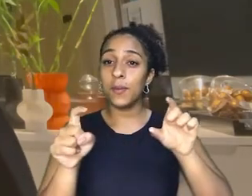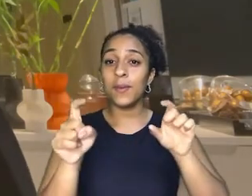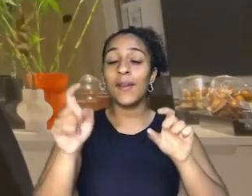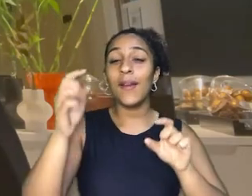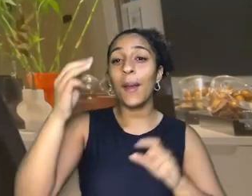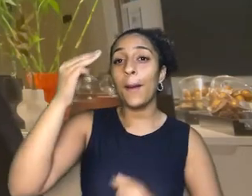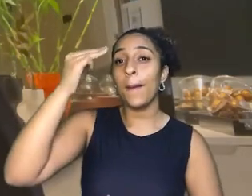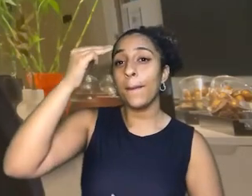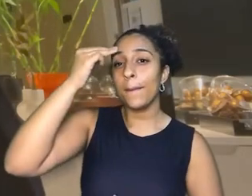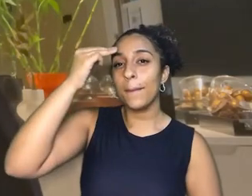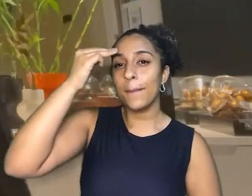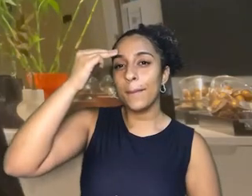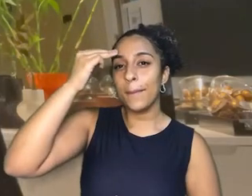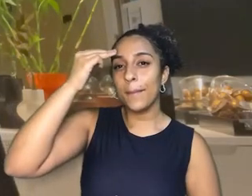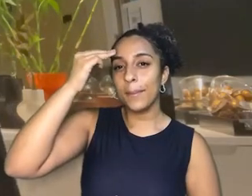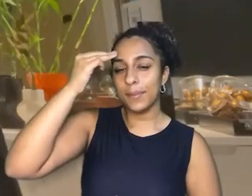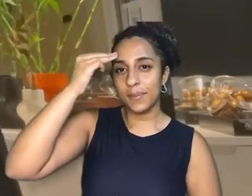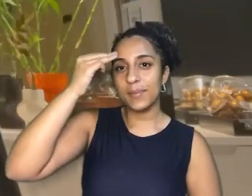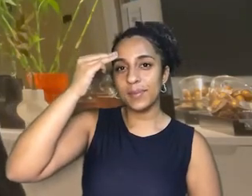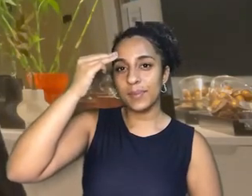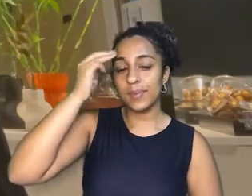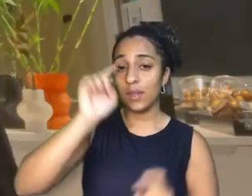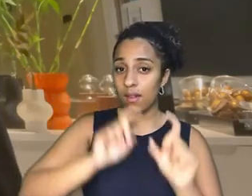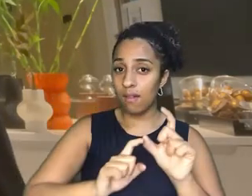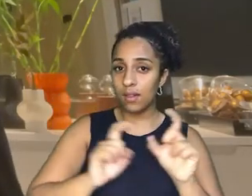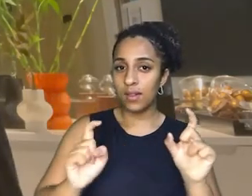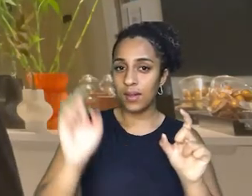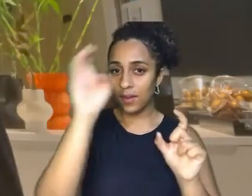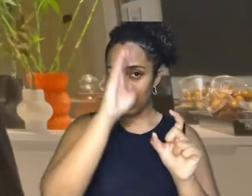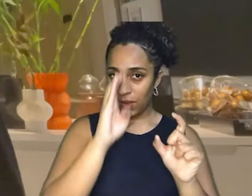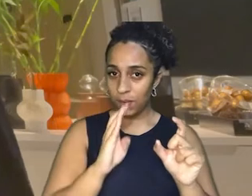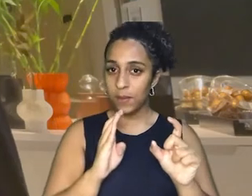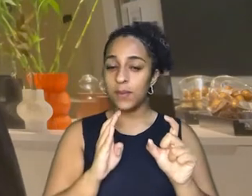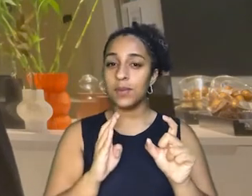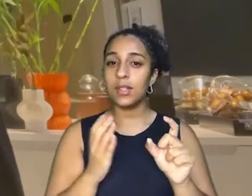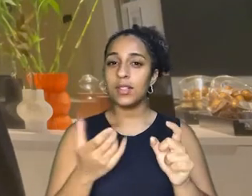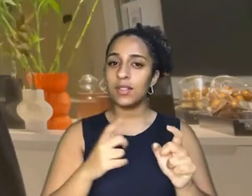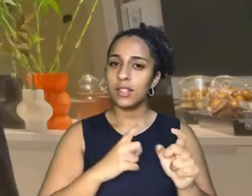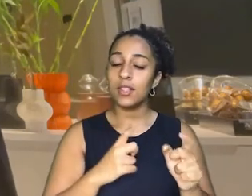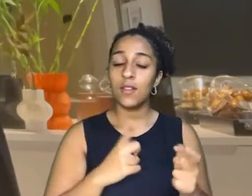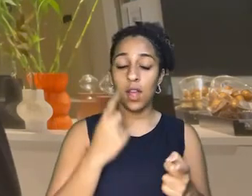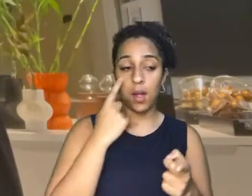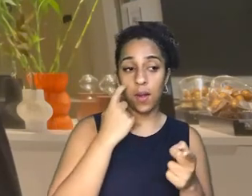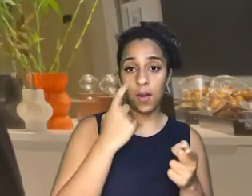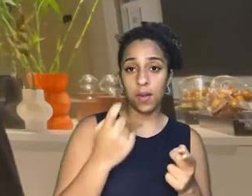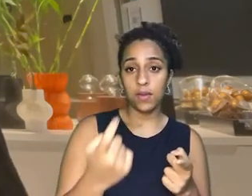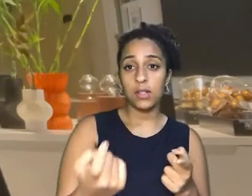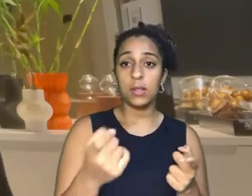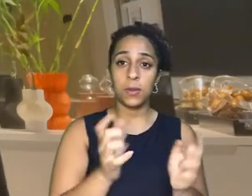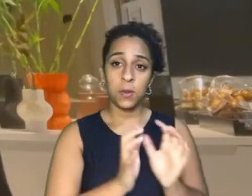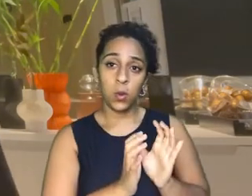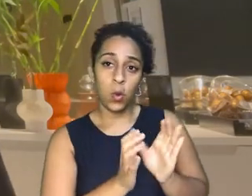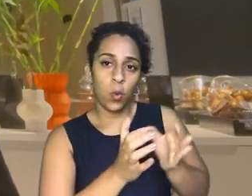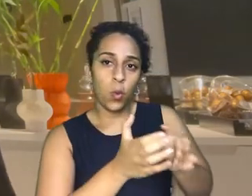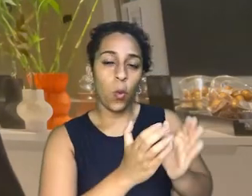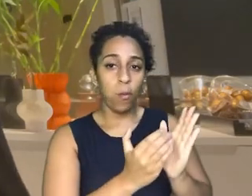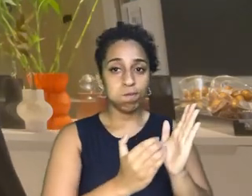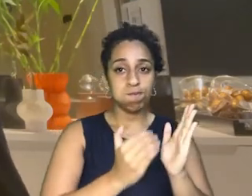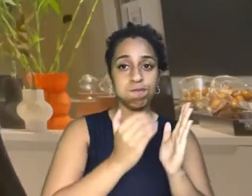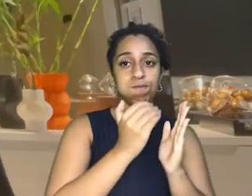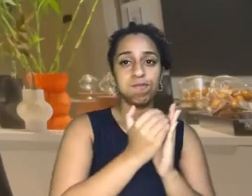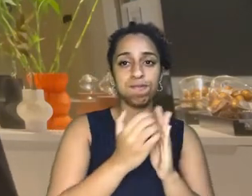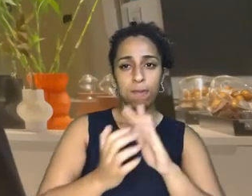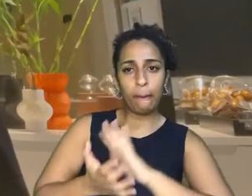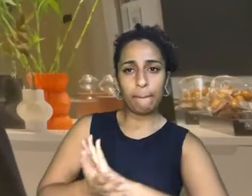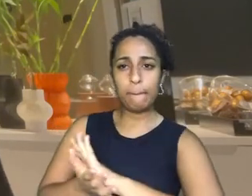memória. Se fala muito que a independência do Brasil foi feita de acordo com as conveniências e interesses daquela elite, que